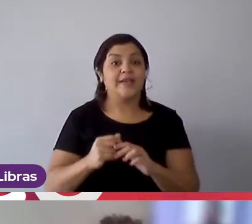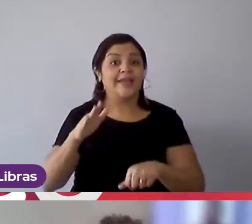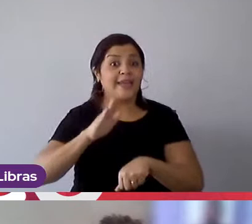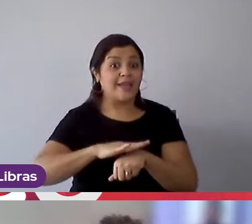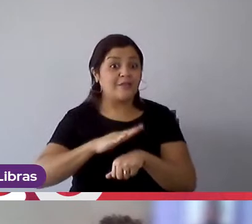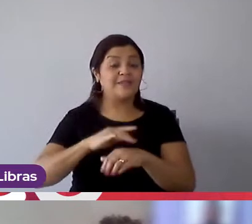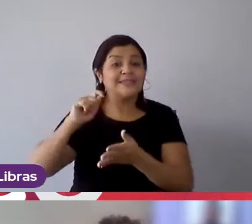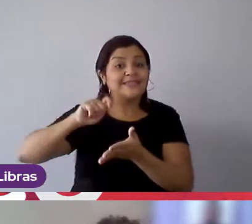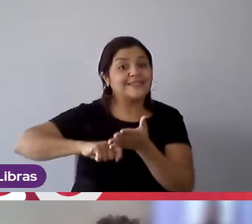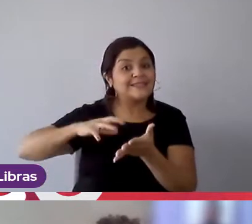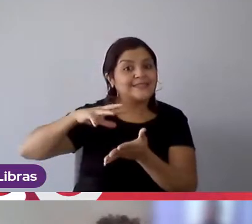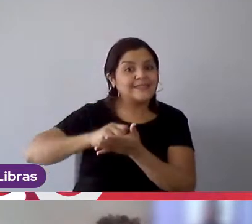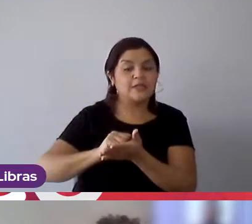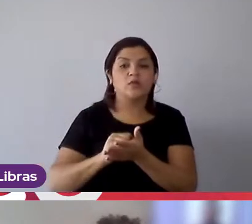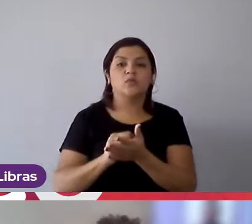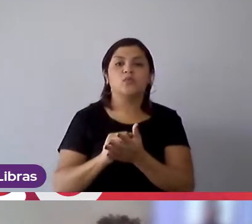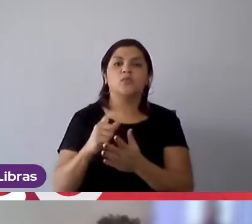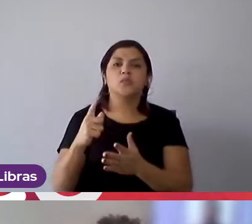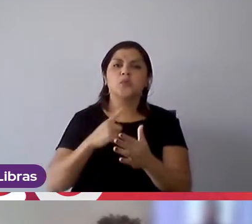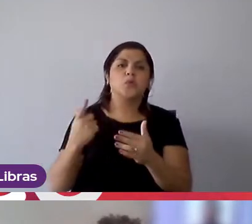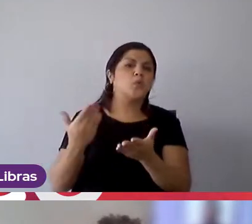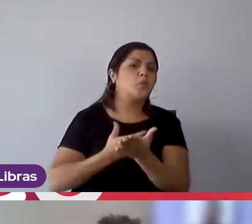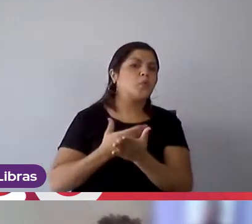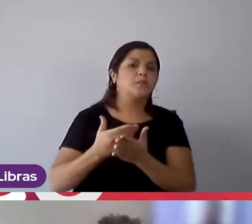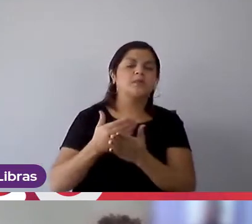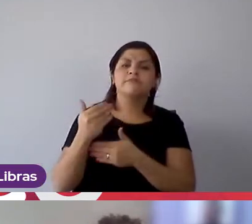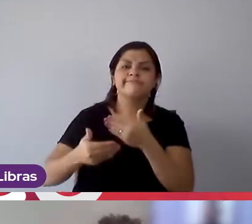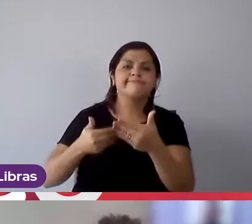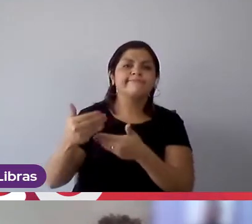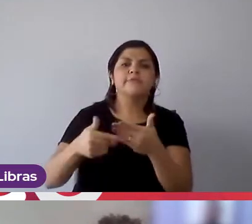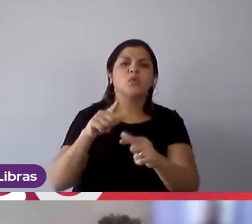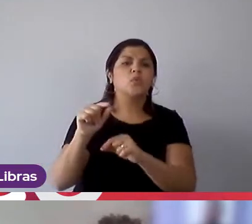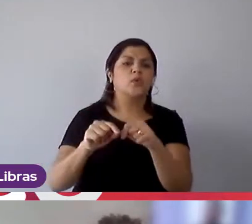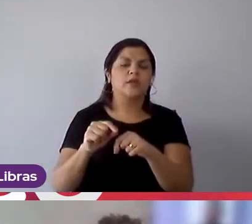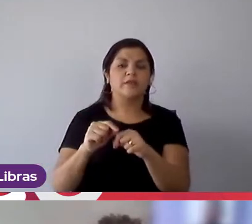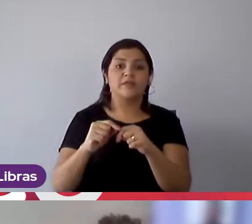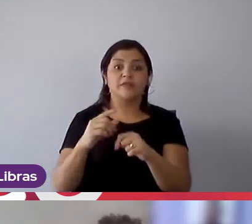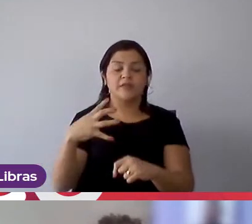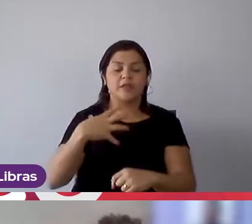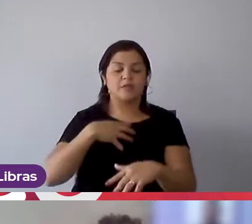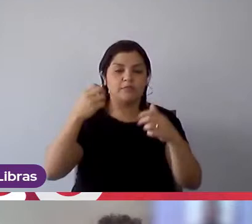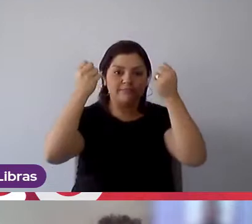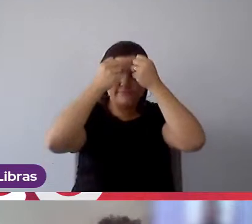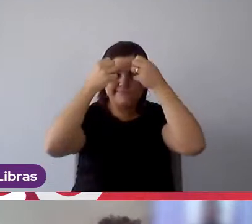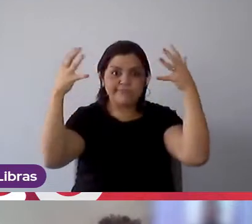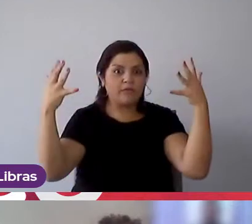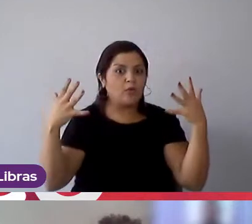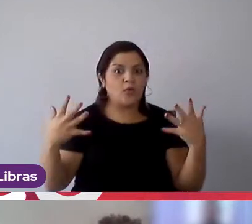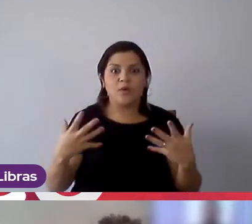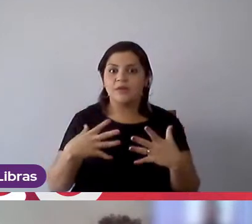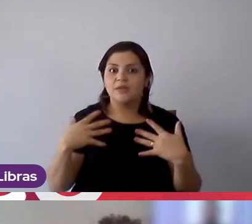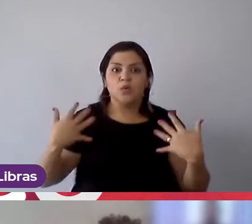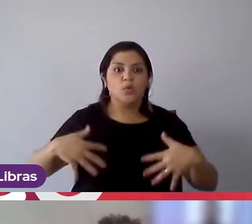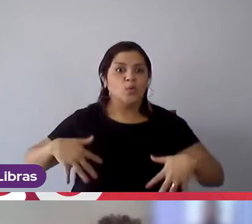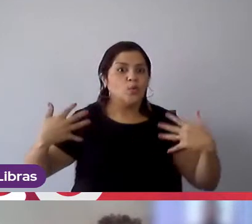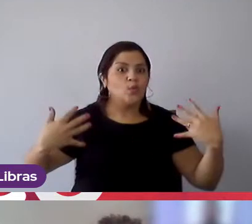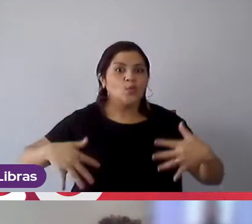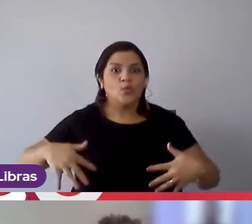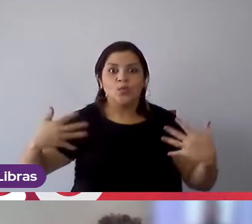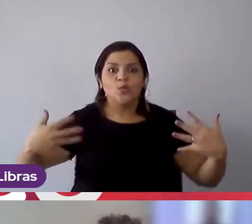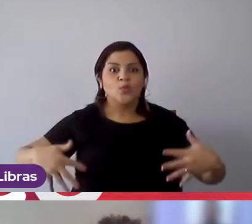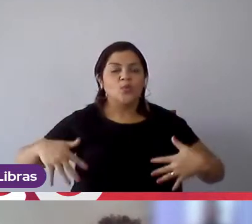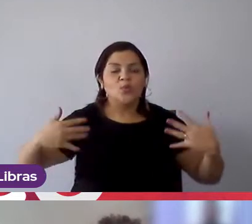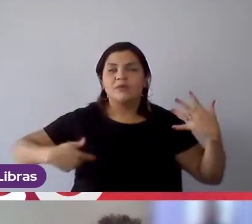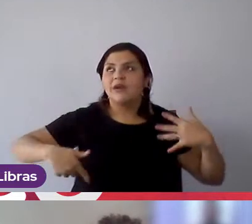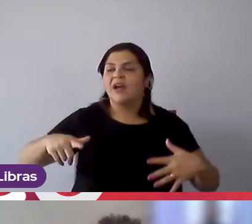inscrição e o primeiro processo para mim, assim, foi... Explodiu a minha mente como era incrível a forma de